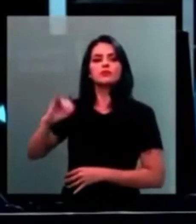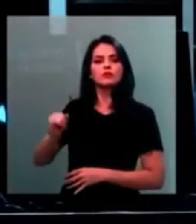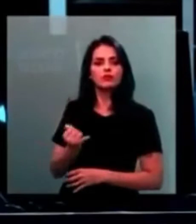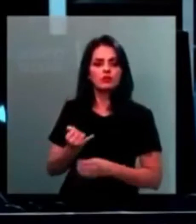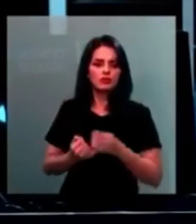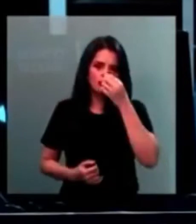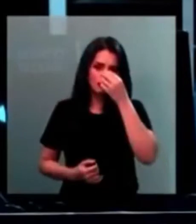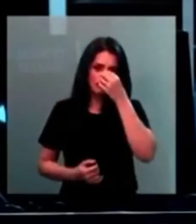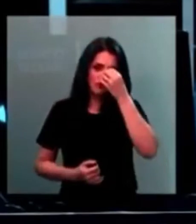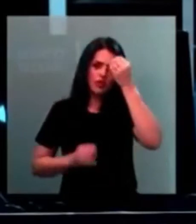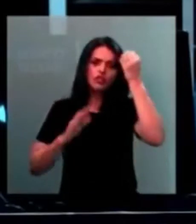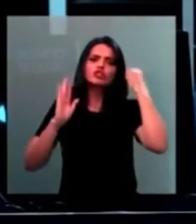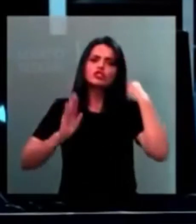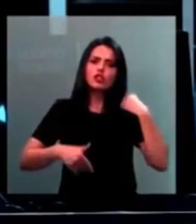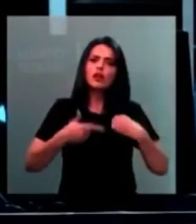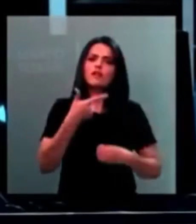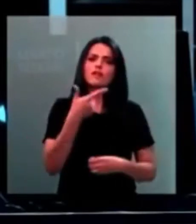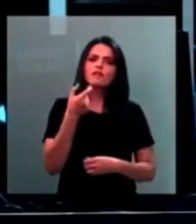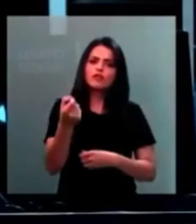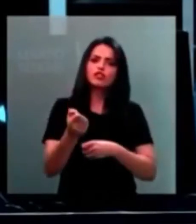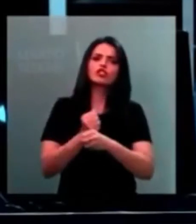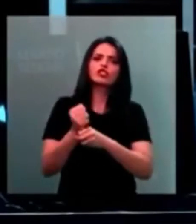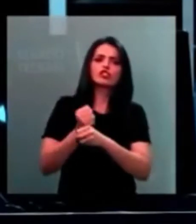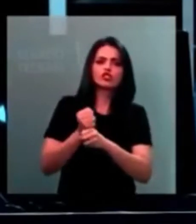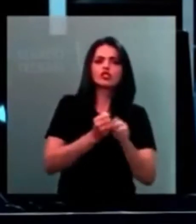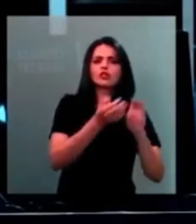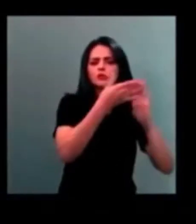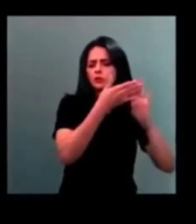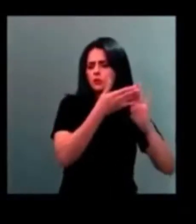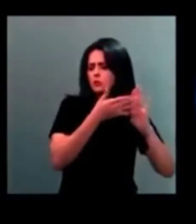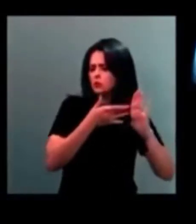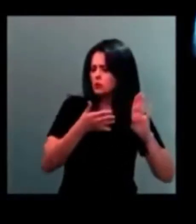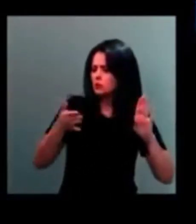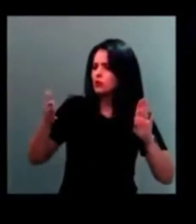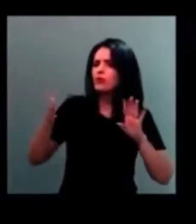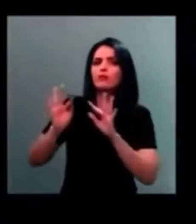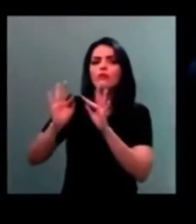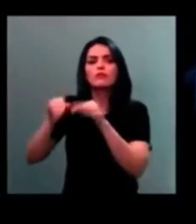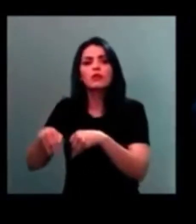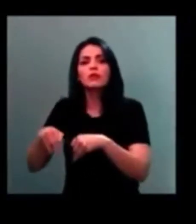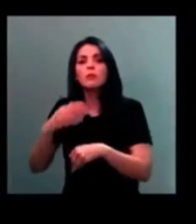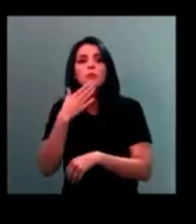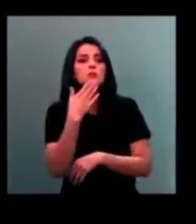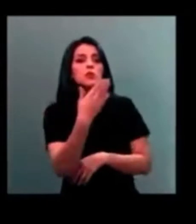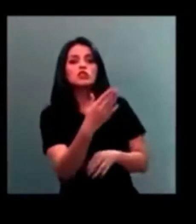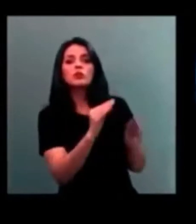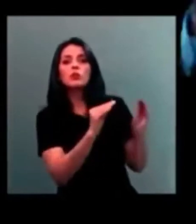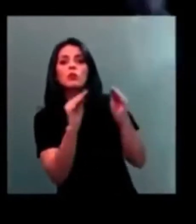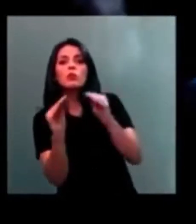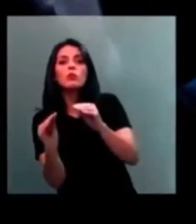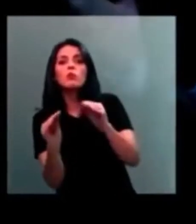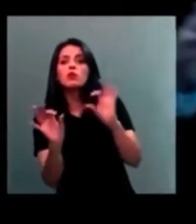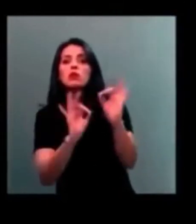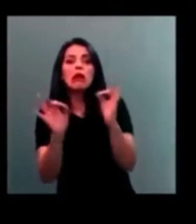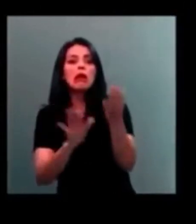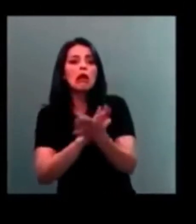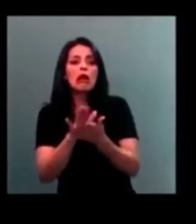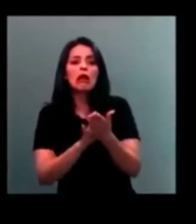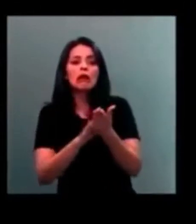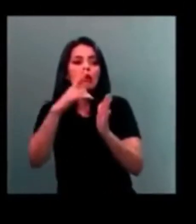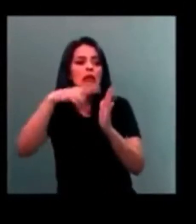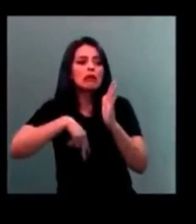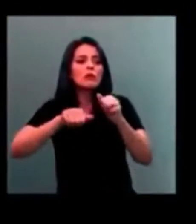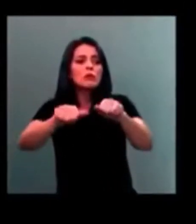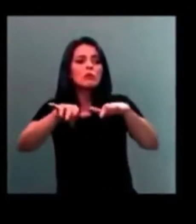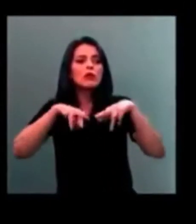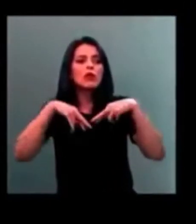Passaram-se os 20 dias úteis corridos, não houve pedido de prorrogação lido em plenário, como